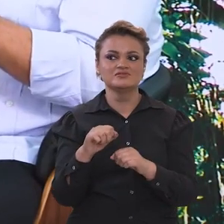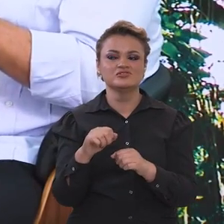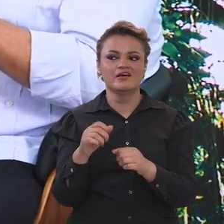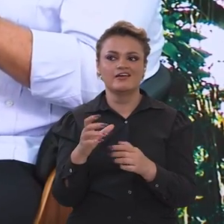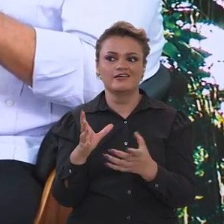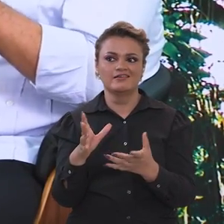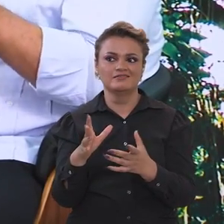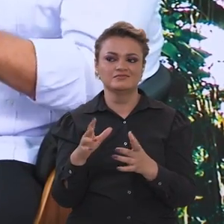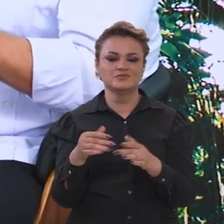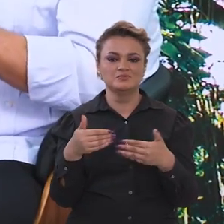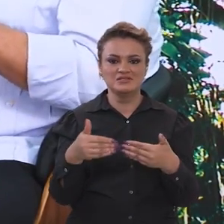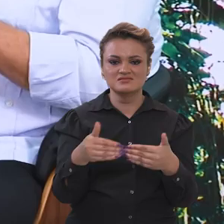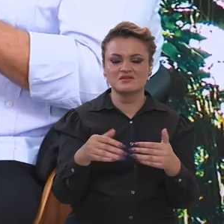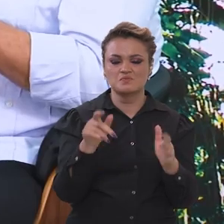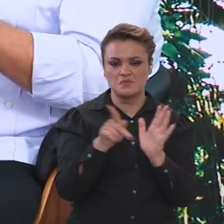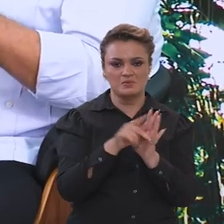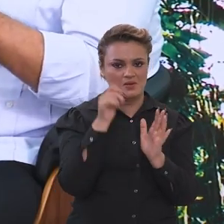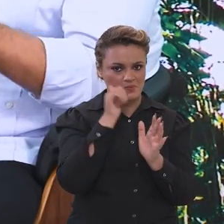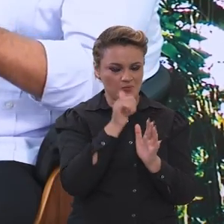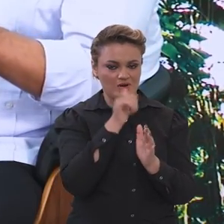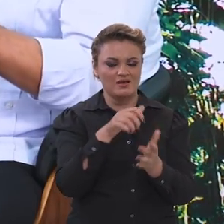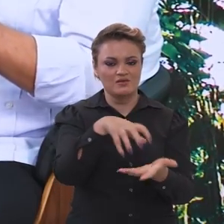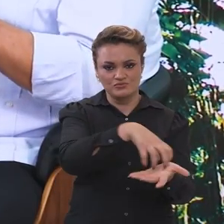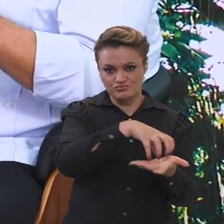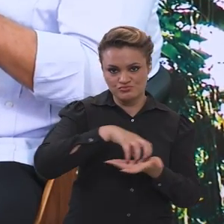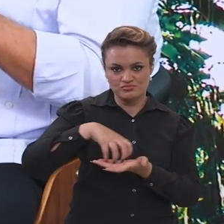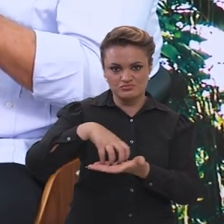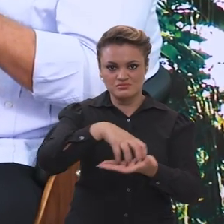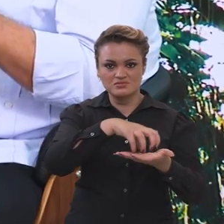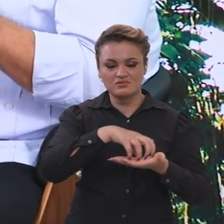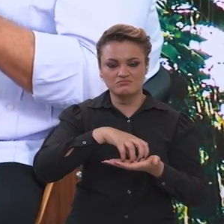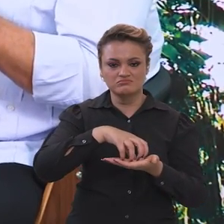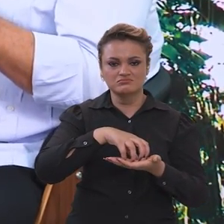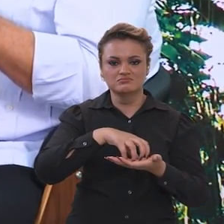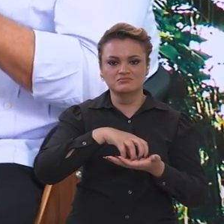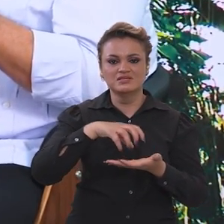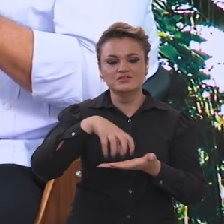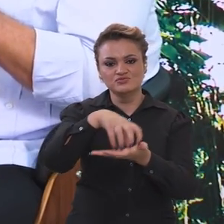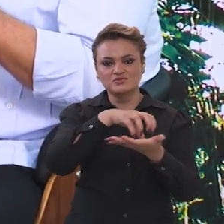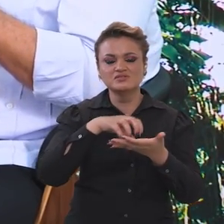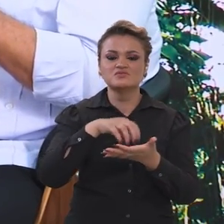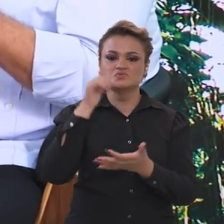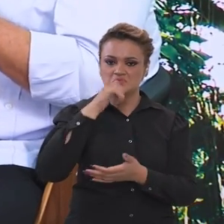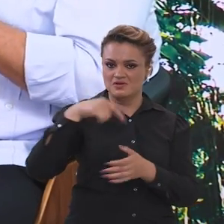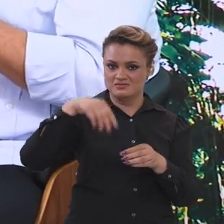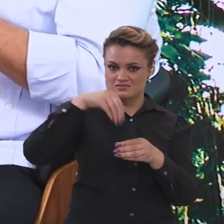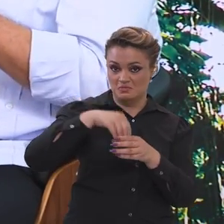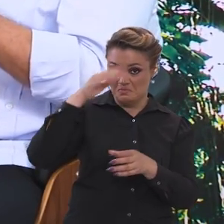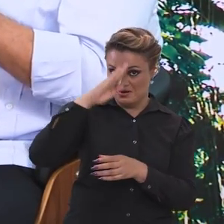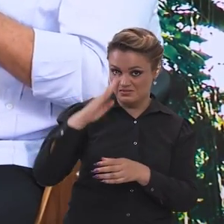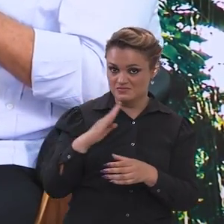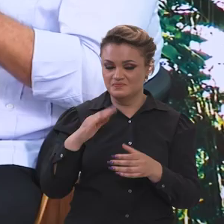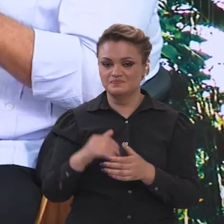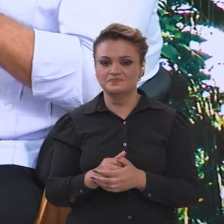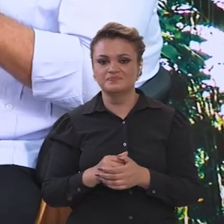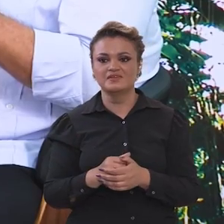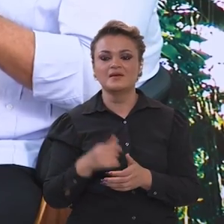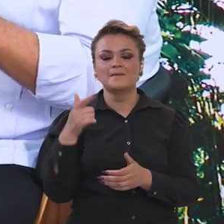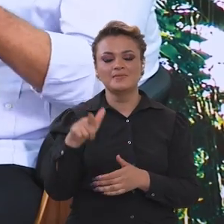corretamente no Ministério das Mulheres, com as entidades de mulheres do Brasil,